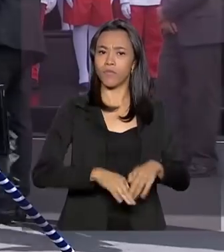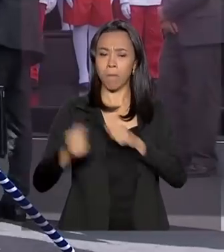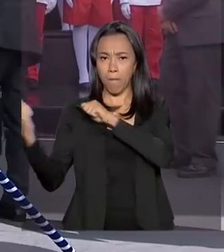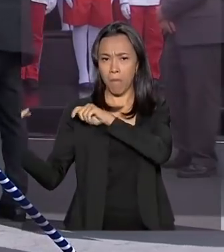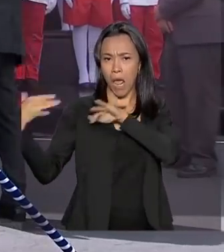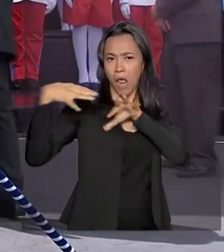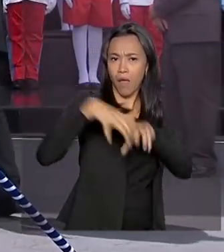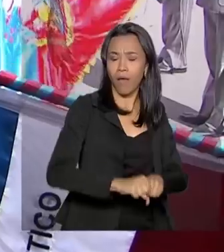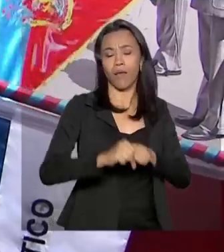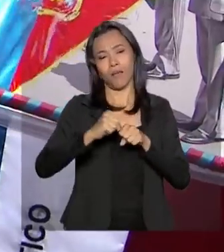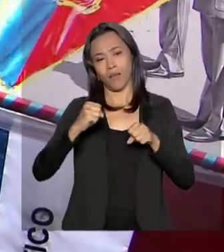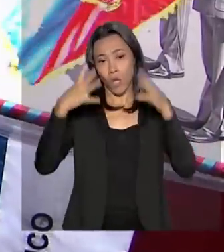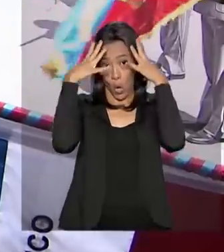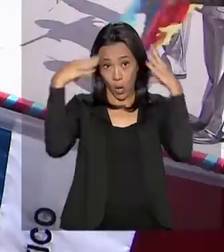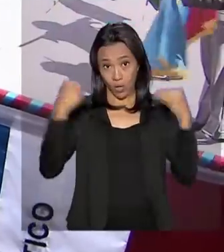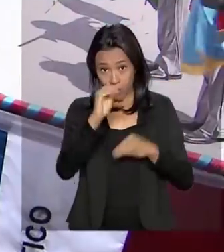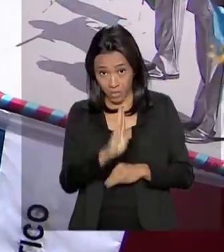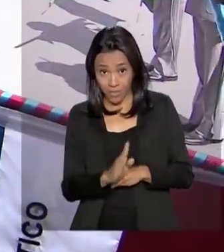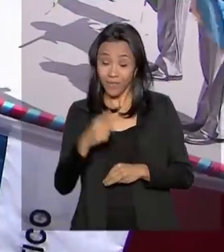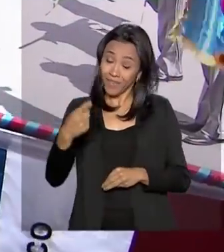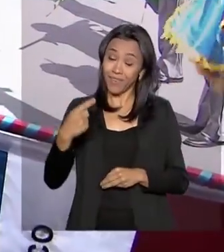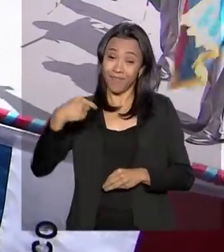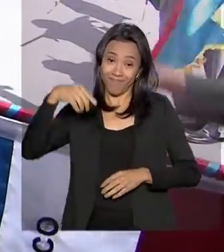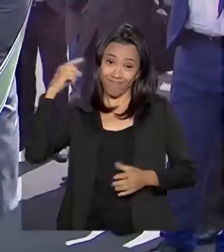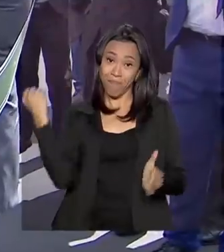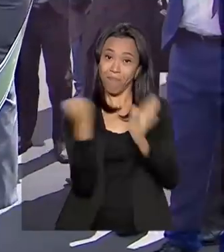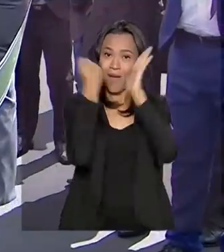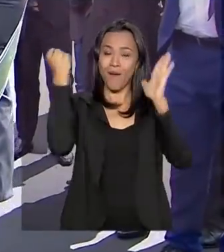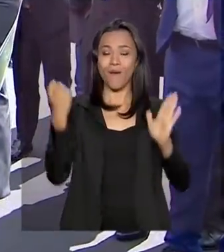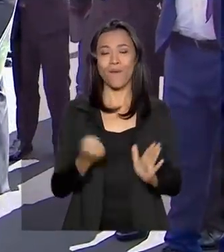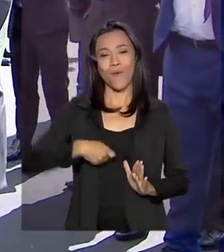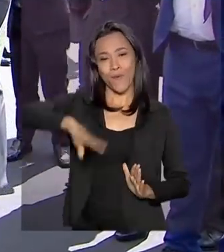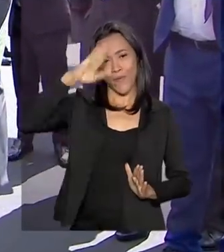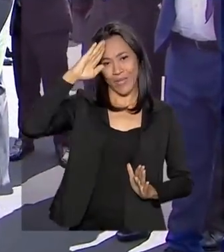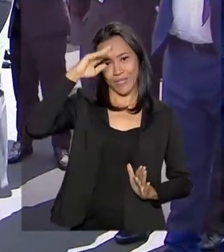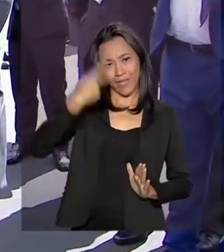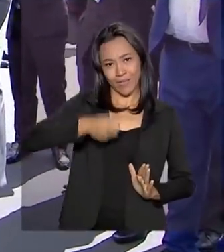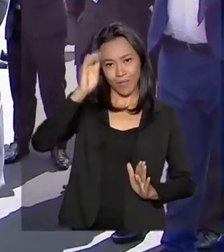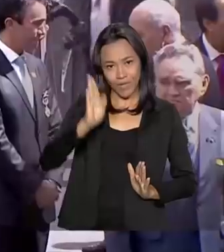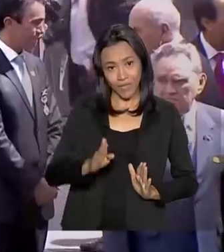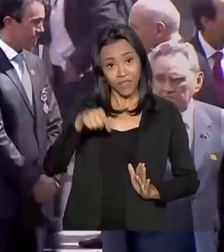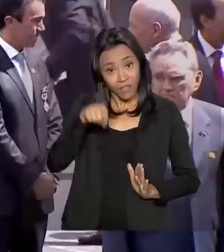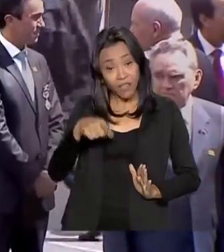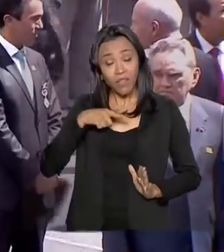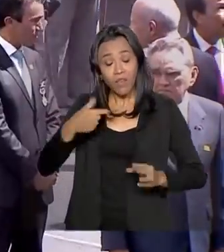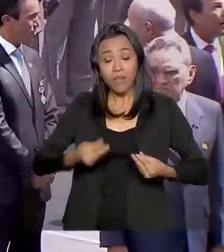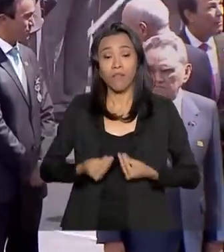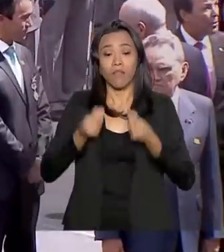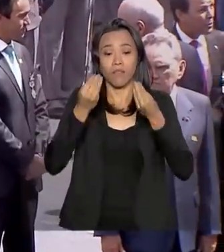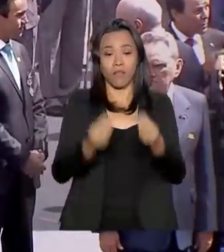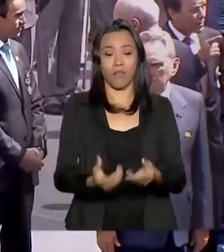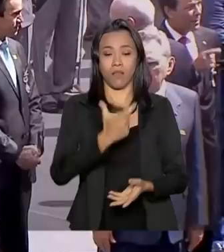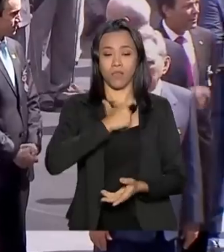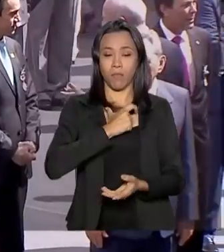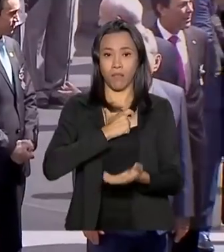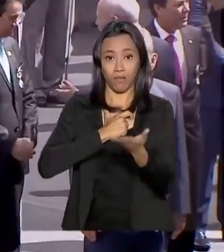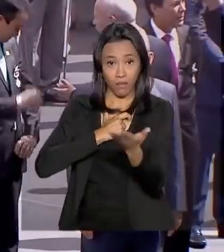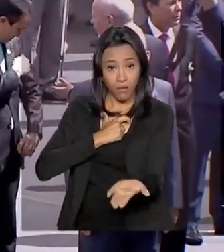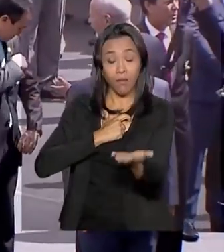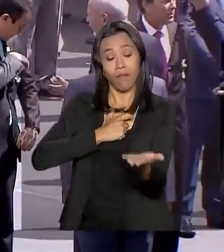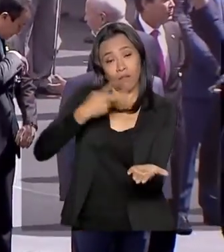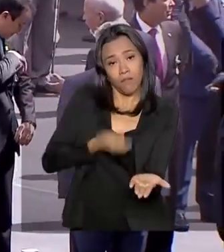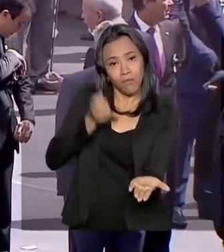e marcou a criação do Exército Nacional. A solenidade para marcar a data contou com a entrega de medalhas do Exército